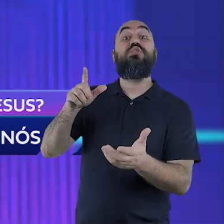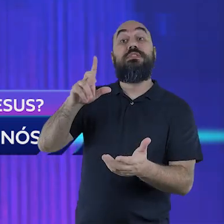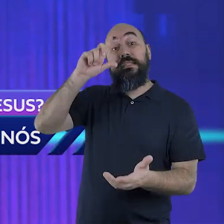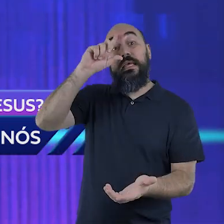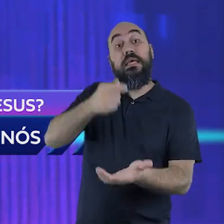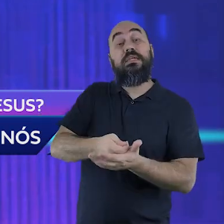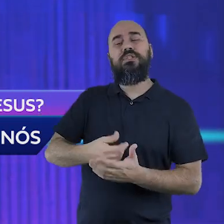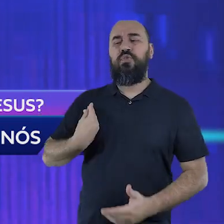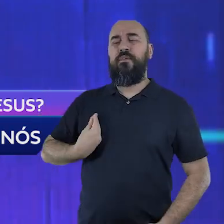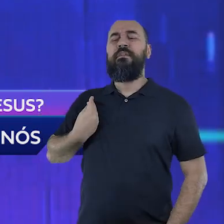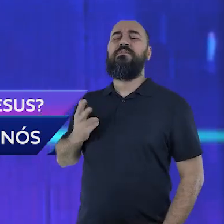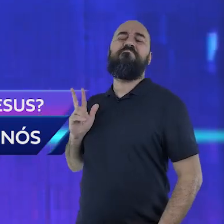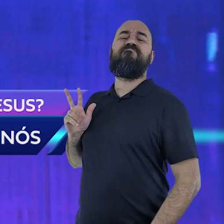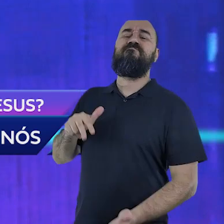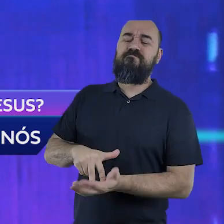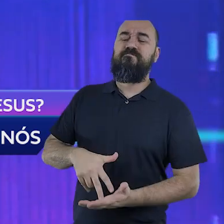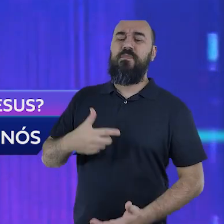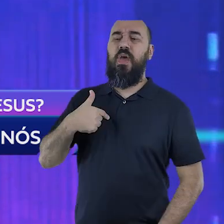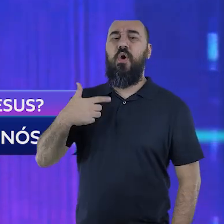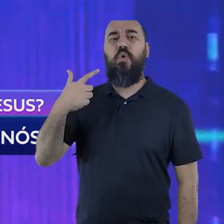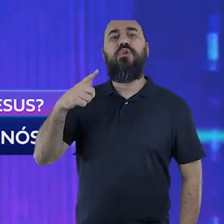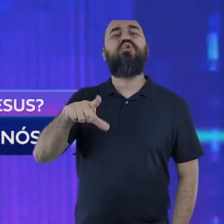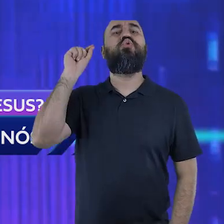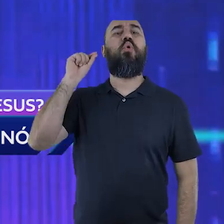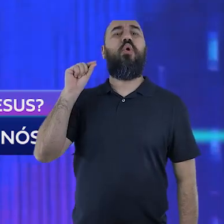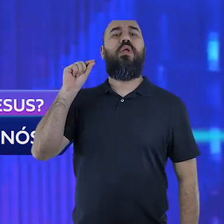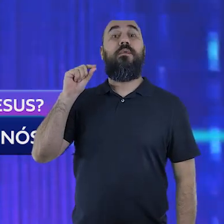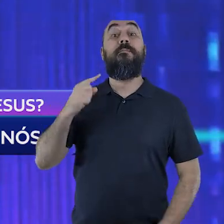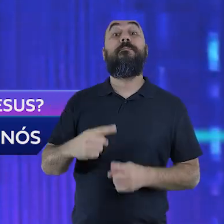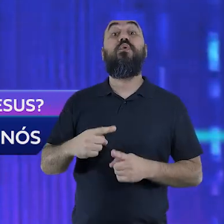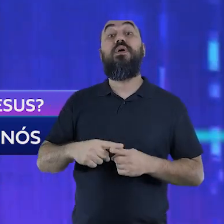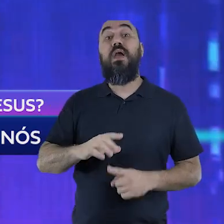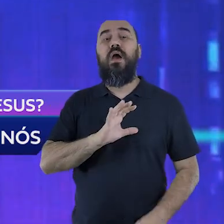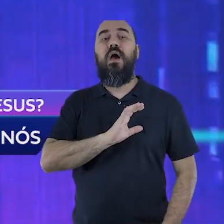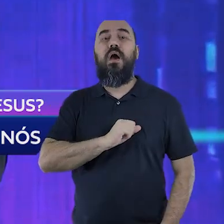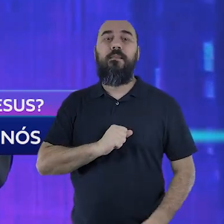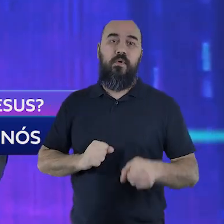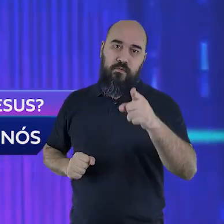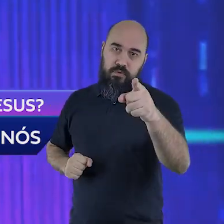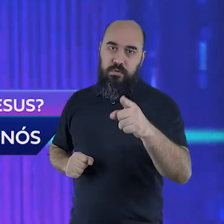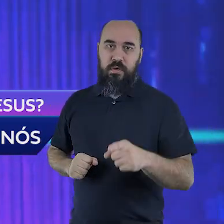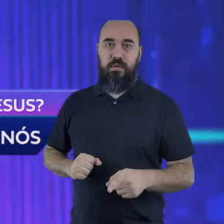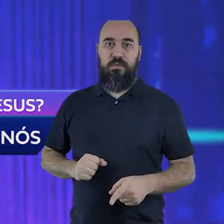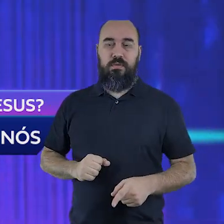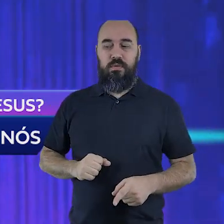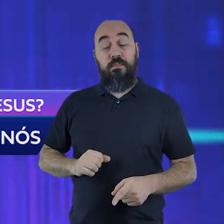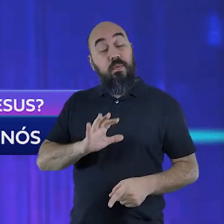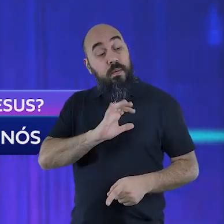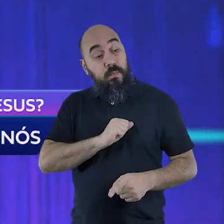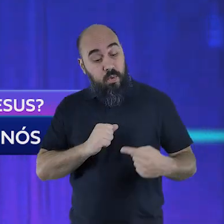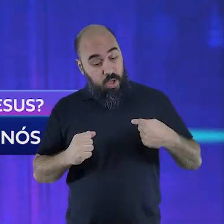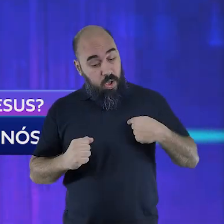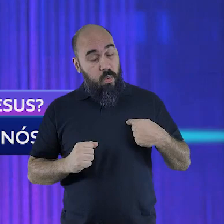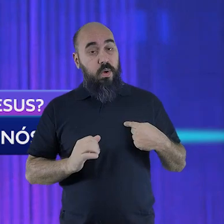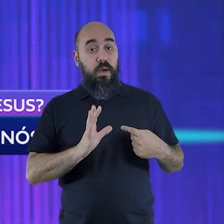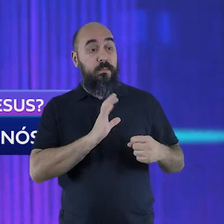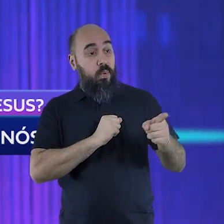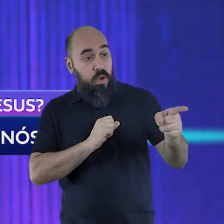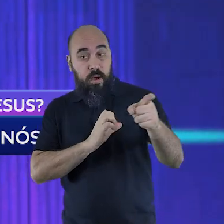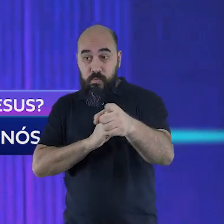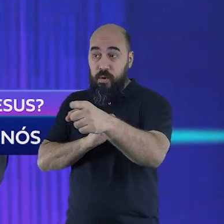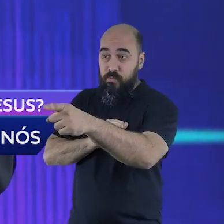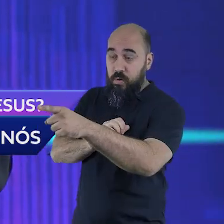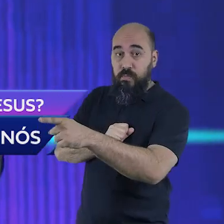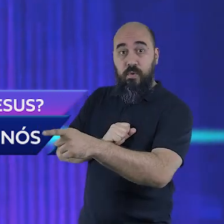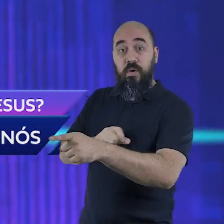escolheu passar. Porque Ele ama. Porque Ele se interessa. Porque Ele se importa.